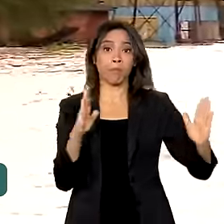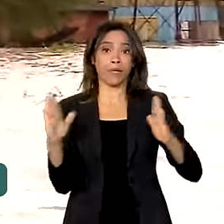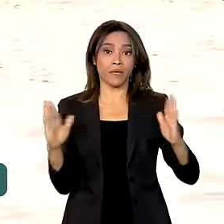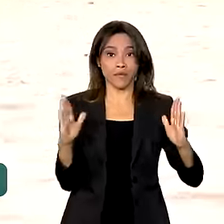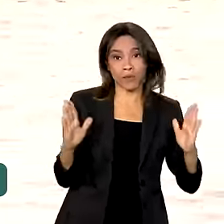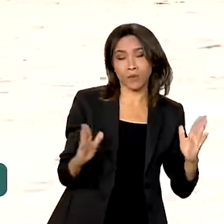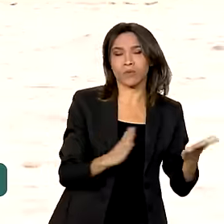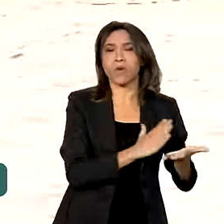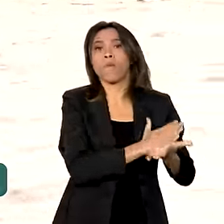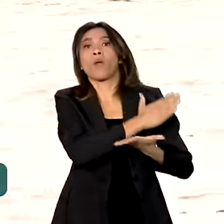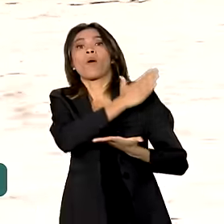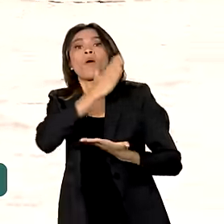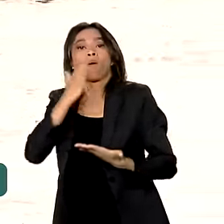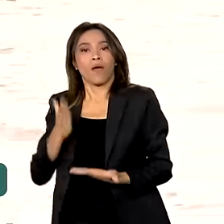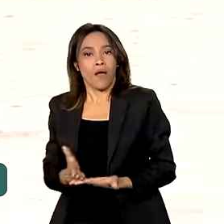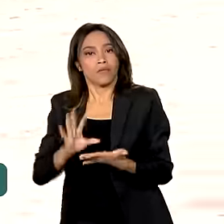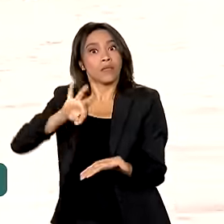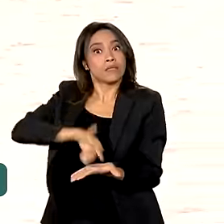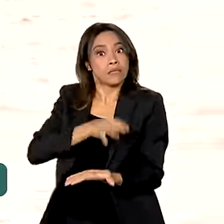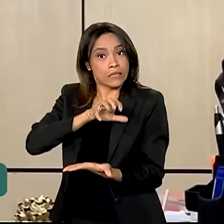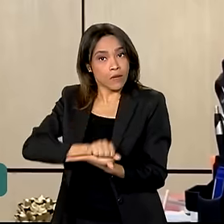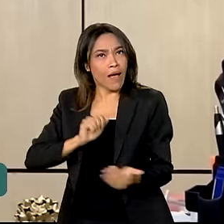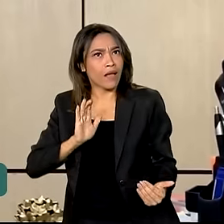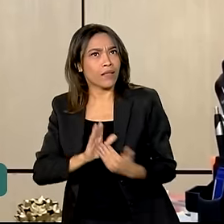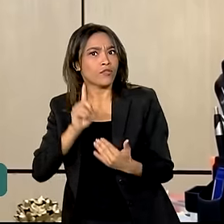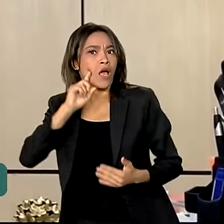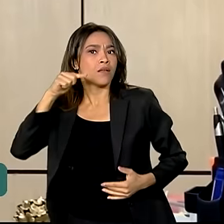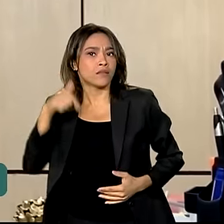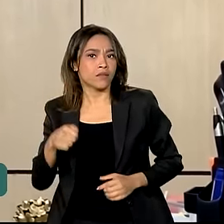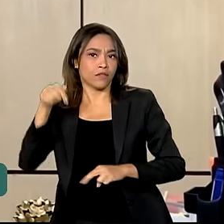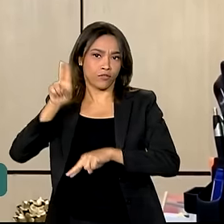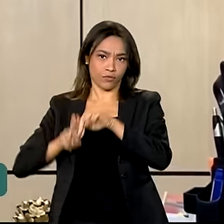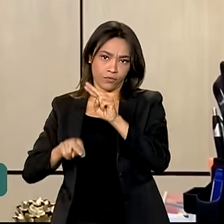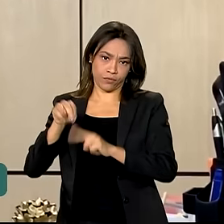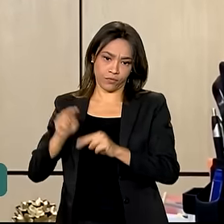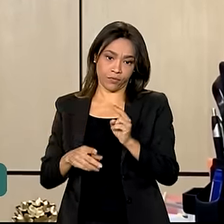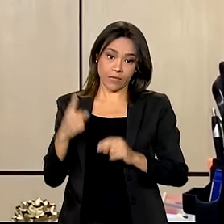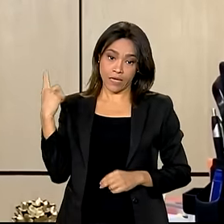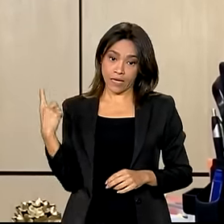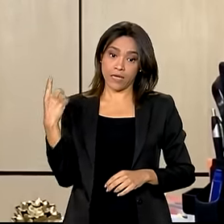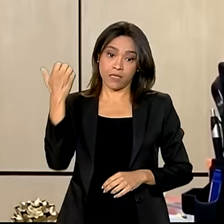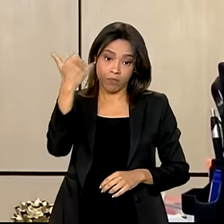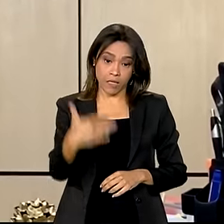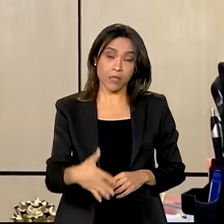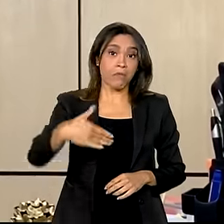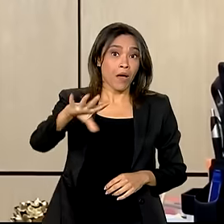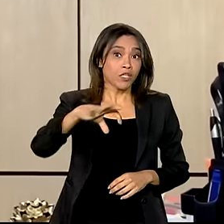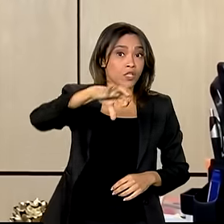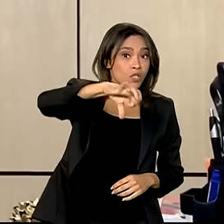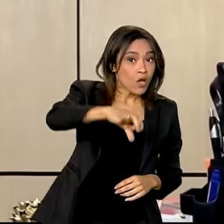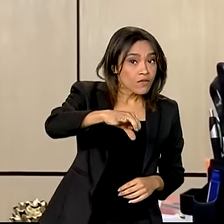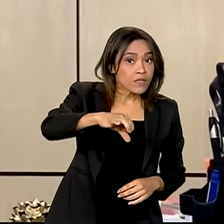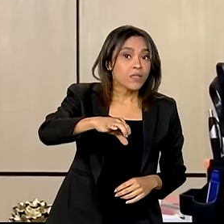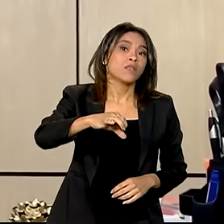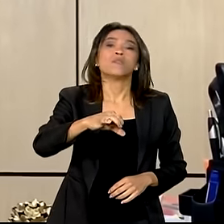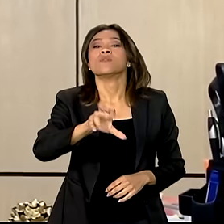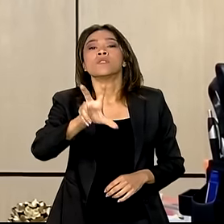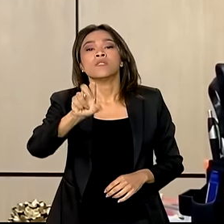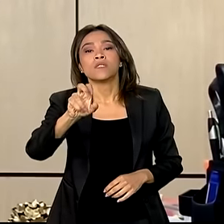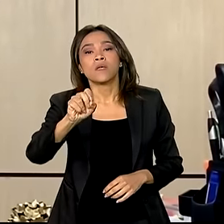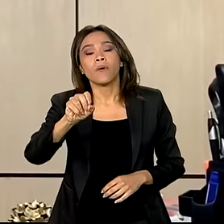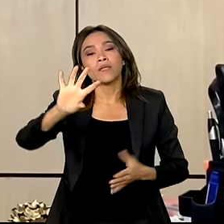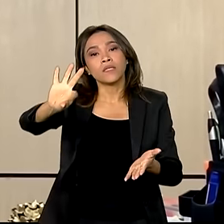as matrículas prorrogado até 7 de junho. Mais de 950 mil matrículas em tempo integral